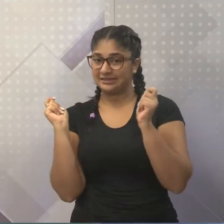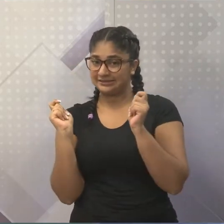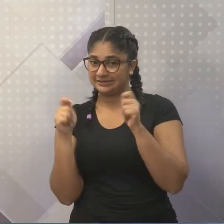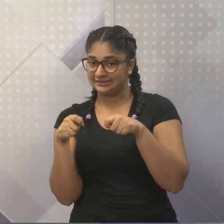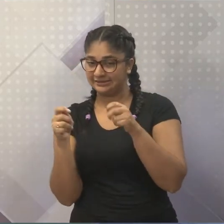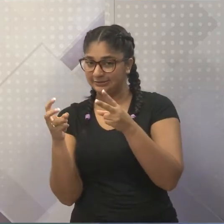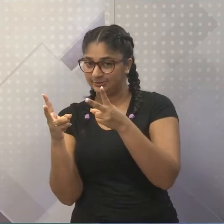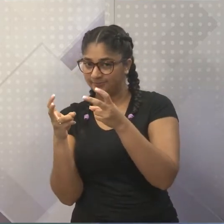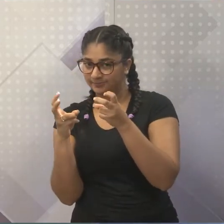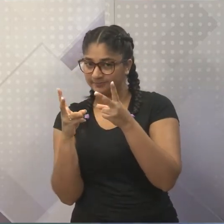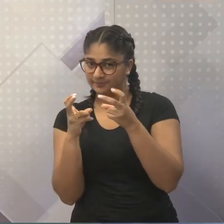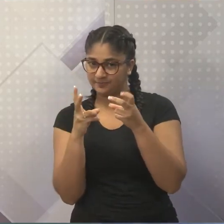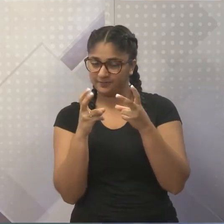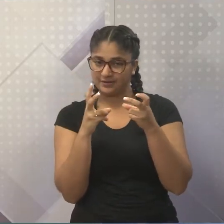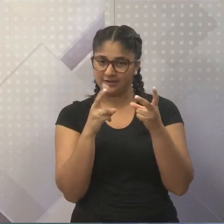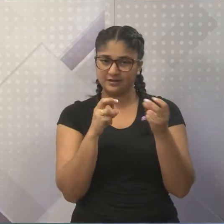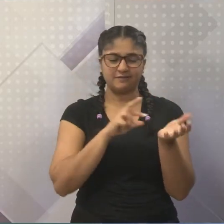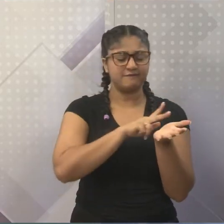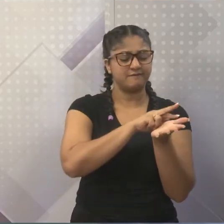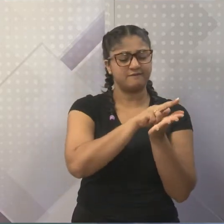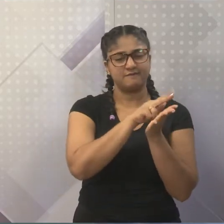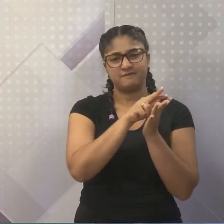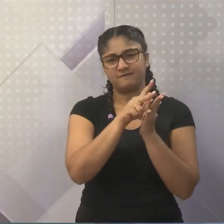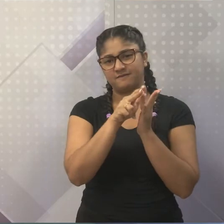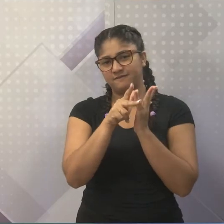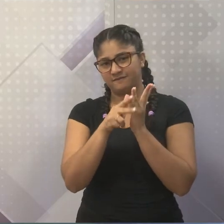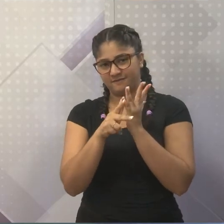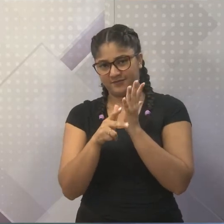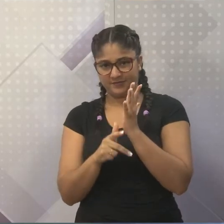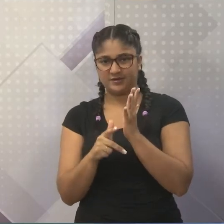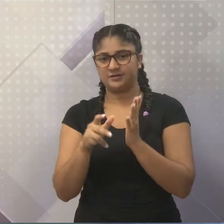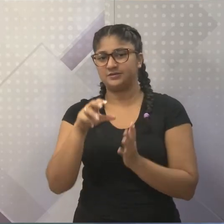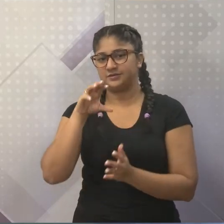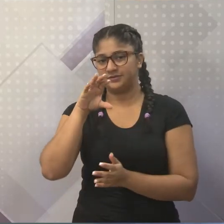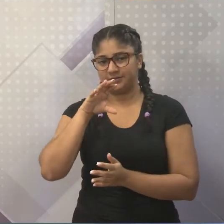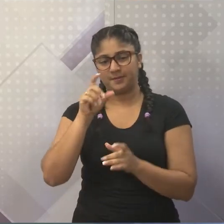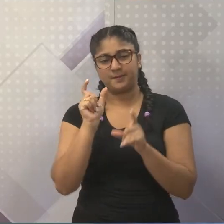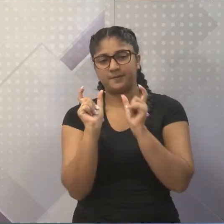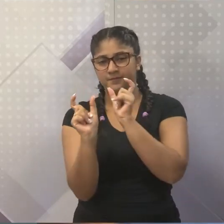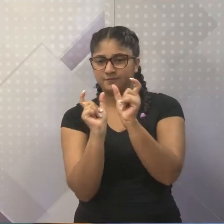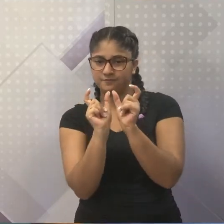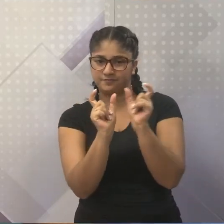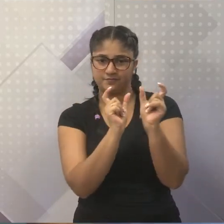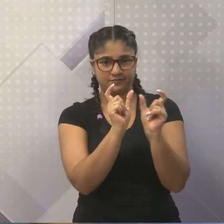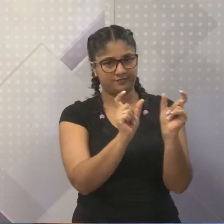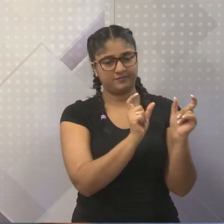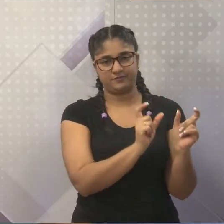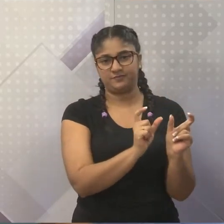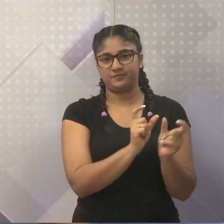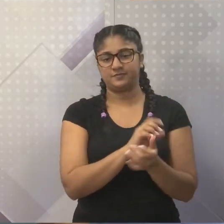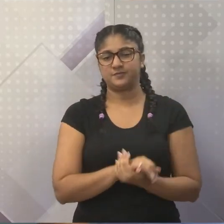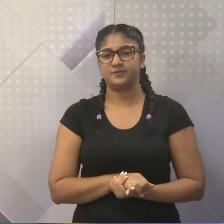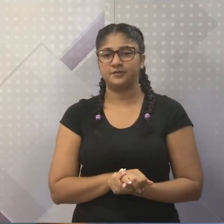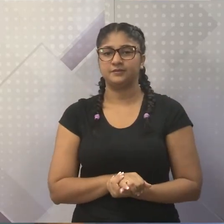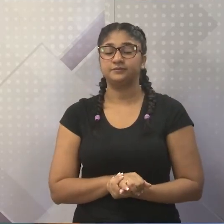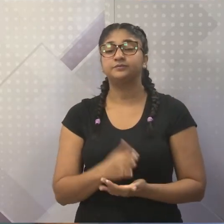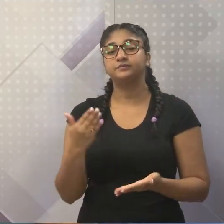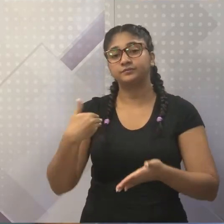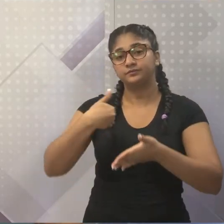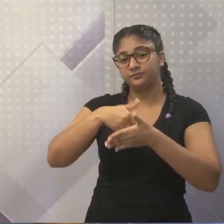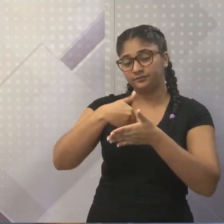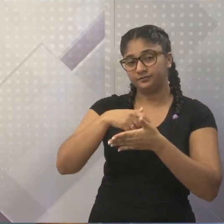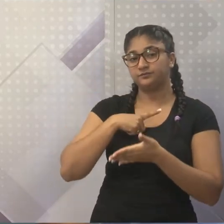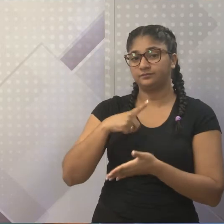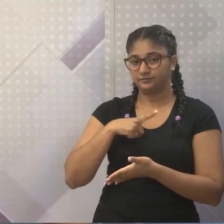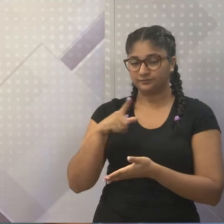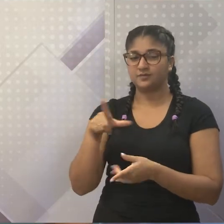perceber a pluralidade semântica das palavras. A riqueza, né? A riqueza das palavras em língua portuguesa. No futebol tem uma